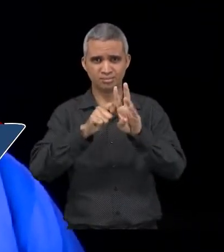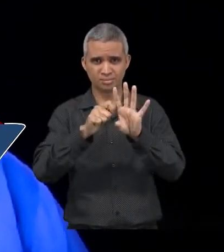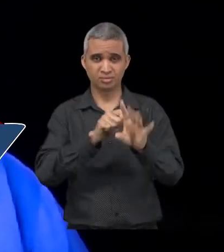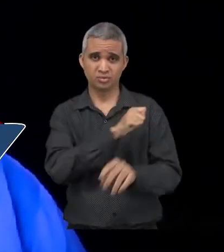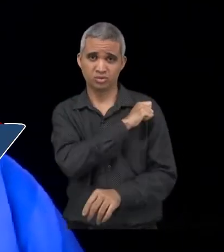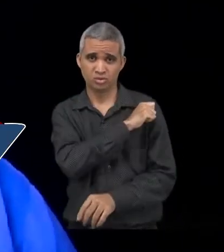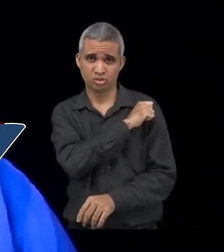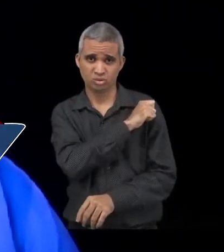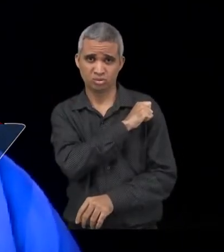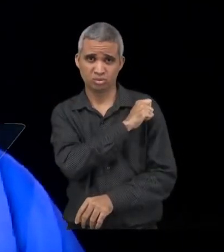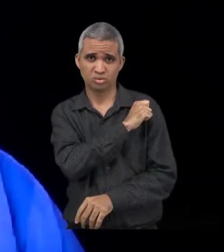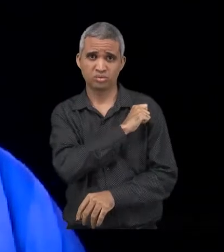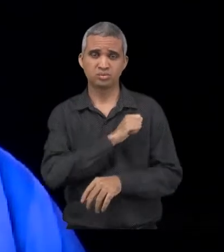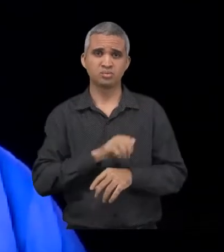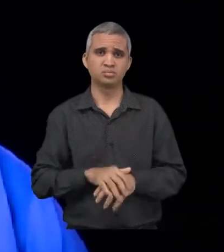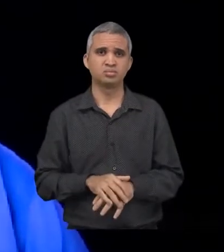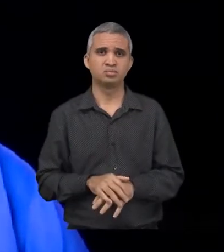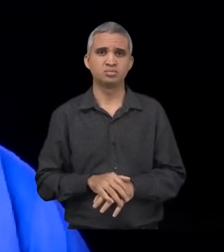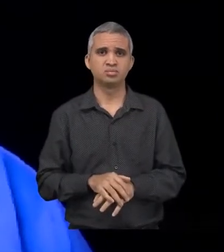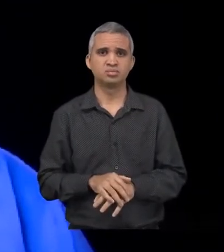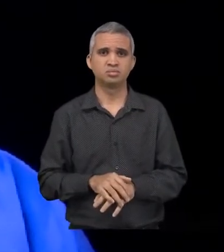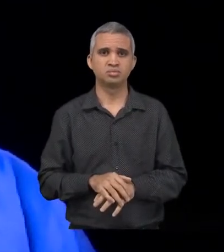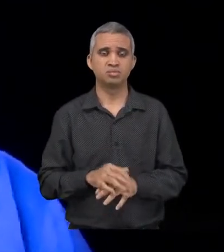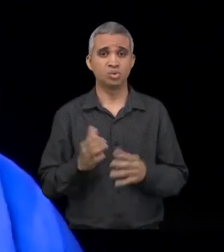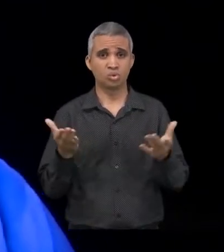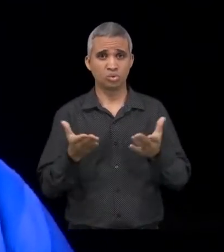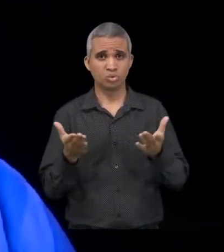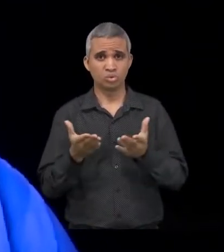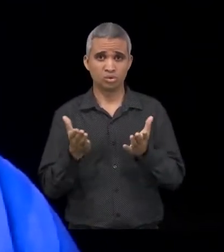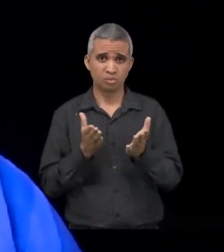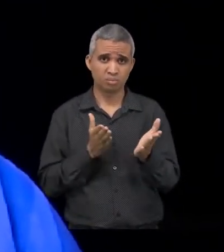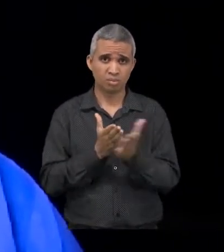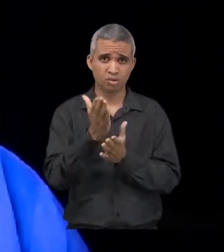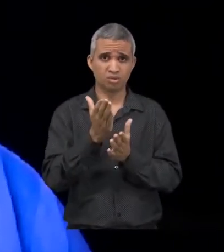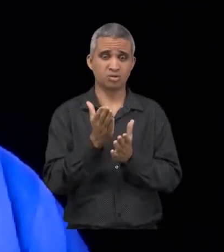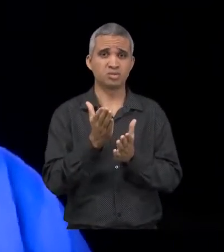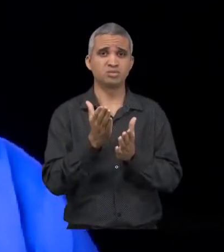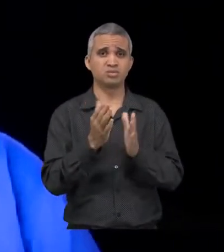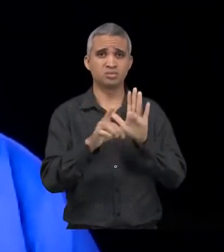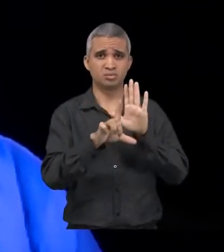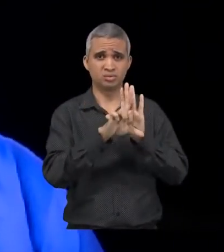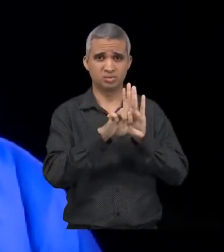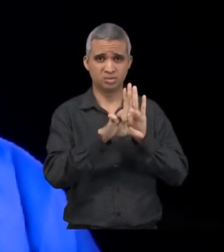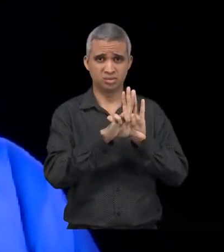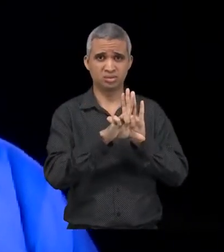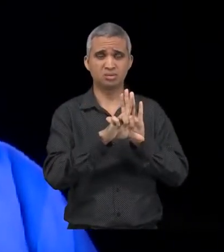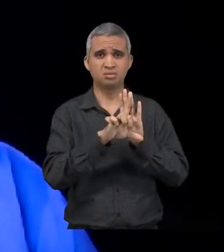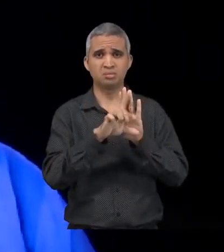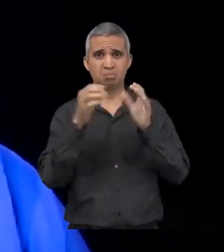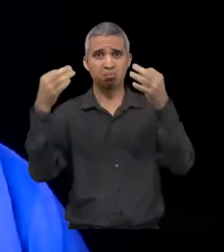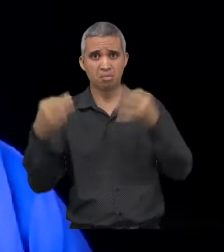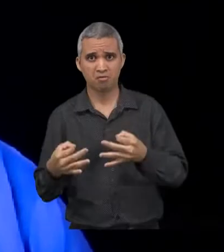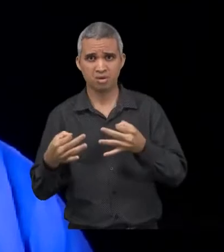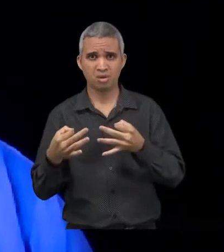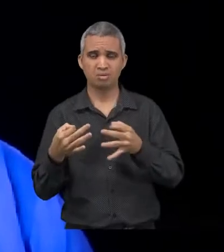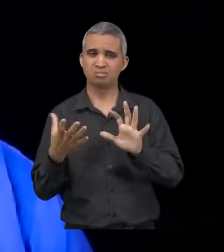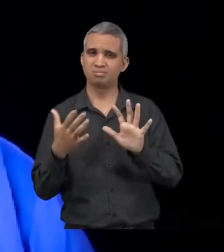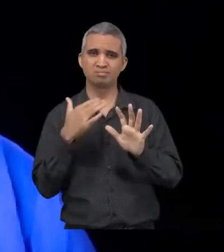temos a pretensão de que esse projeto de lei que foi aprovado hoje seja perfeito. Ele pode ser criticado e deve.